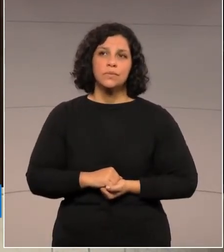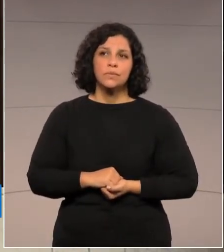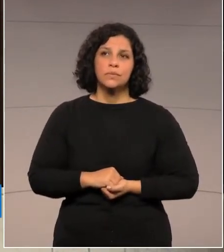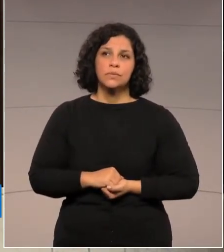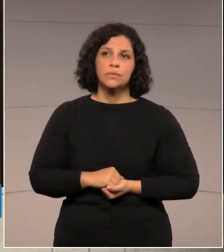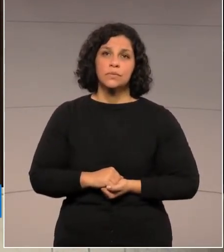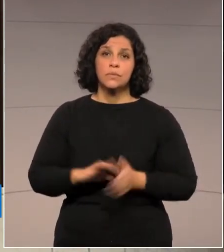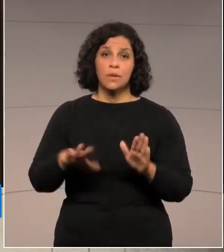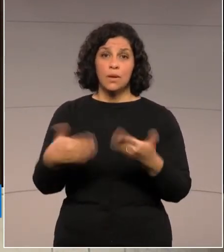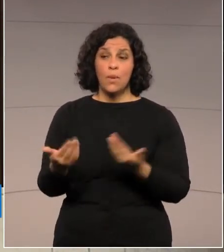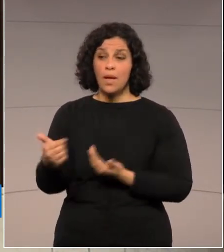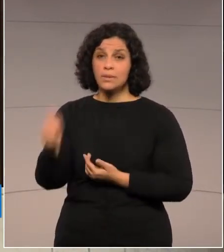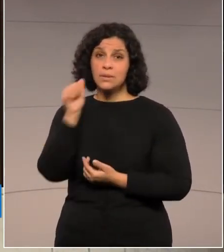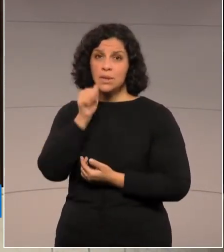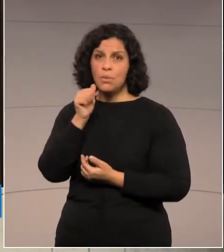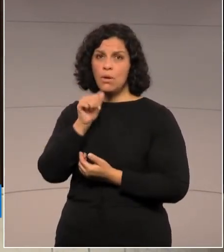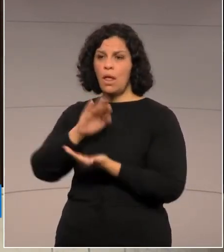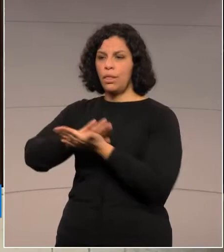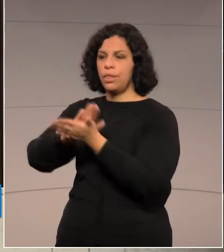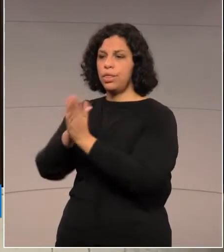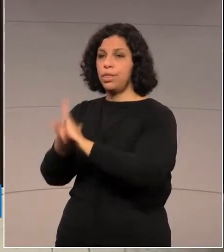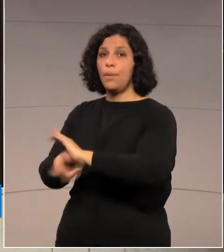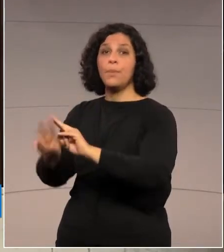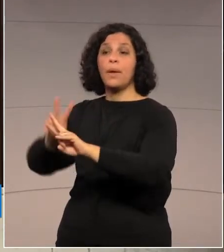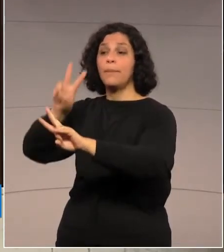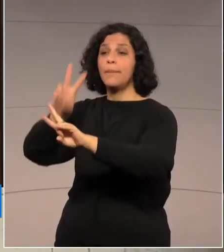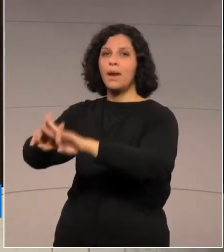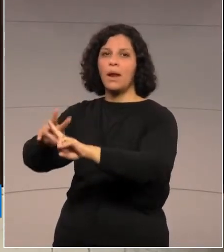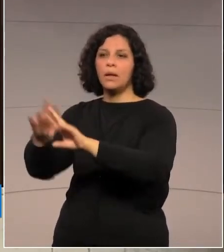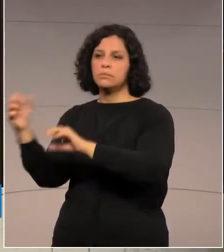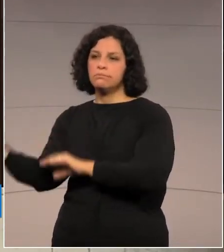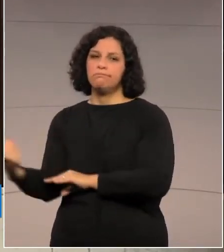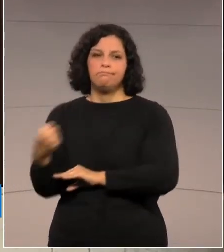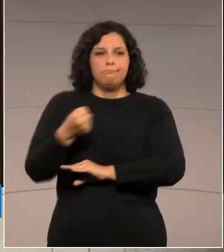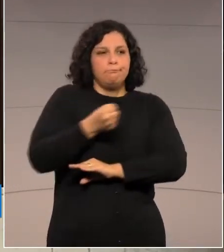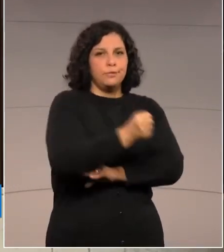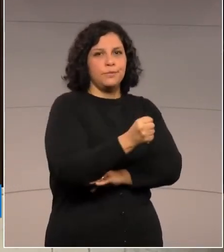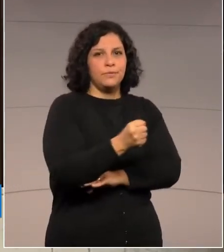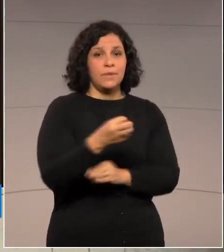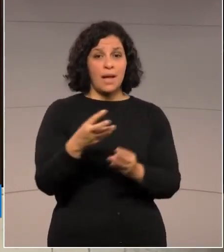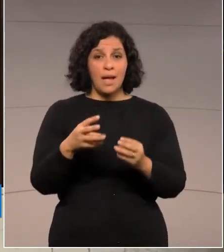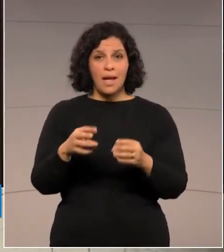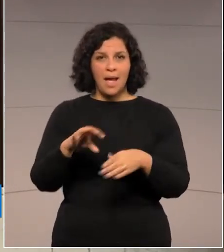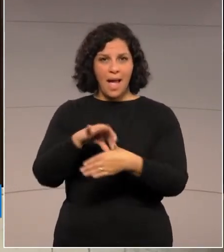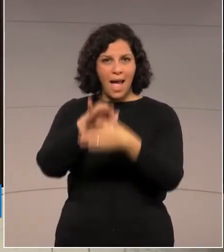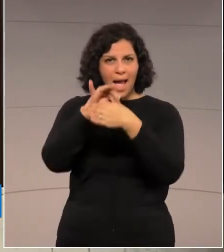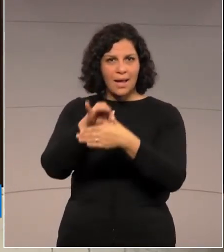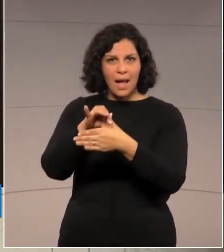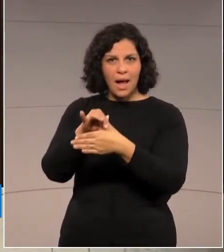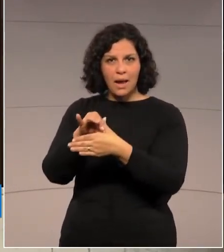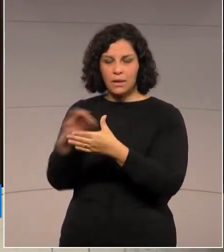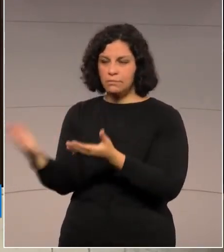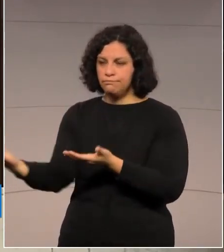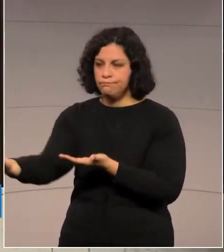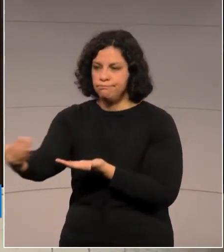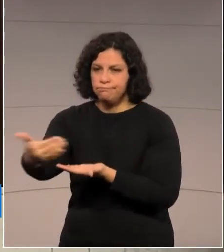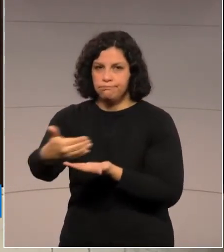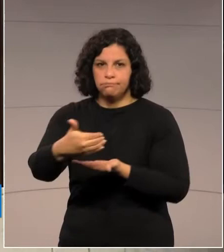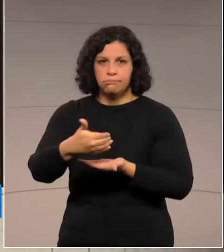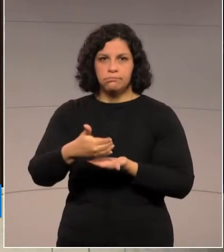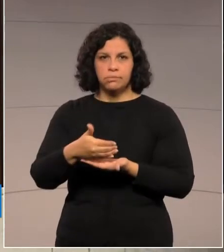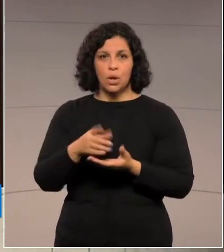aí ela foi humilhada, foi presa, a carne foi toda recolhida, ora,